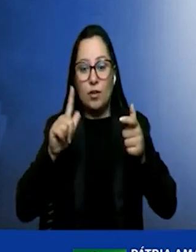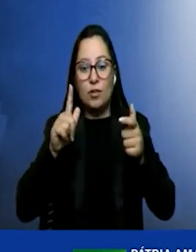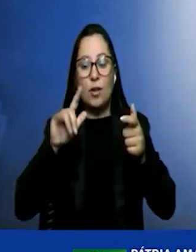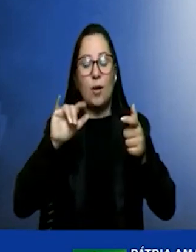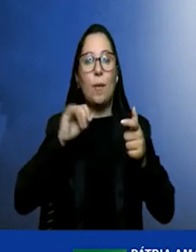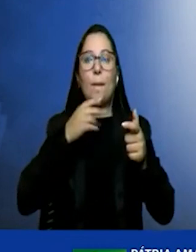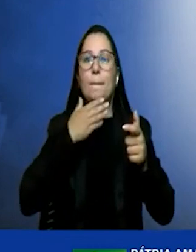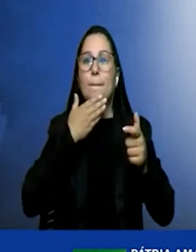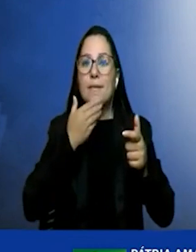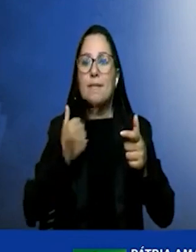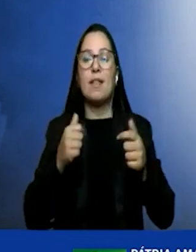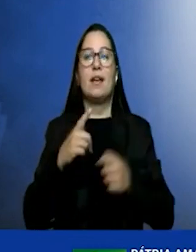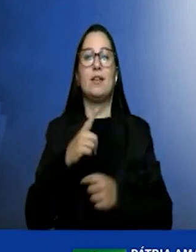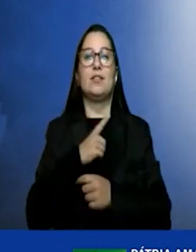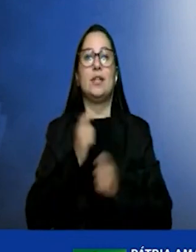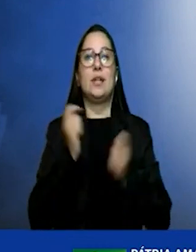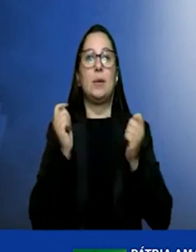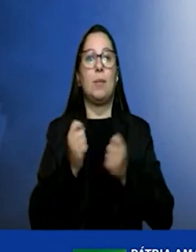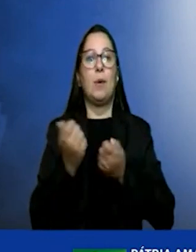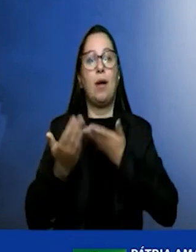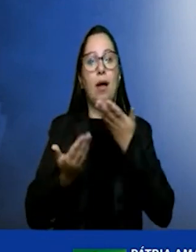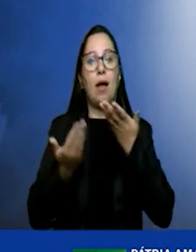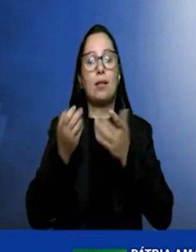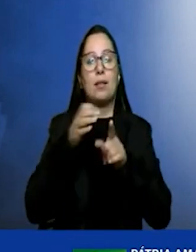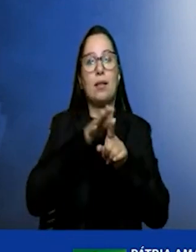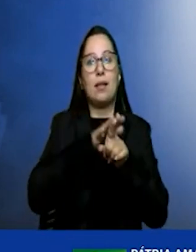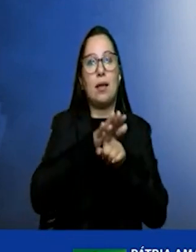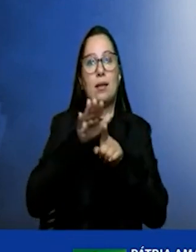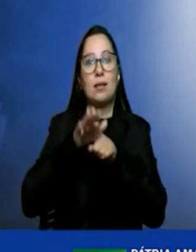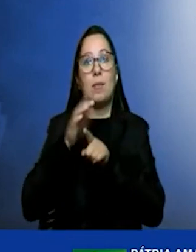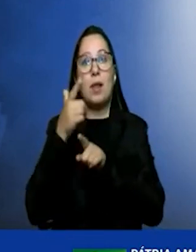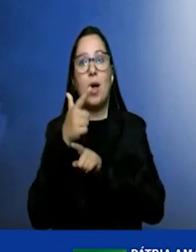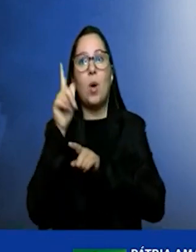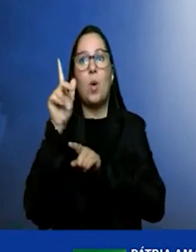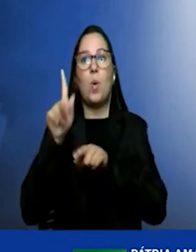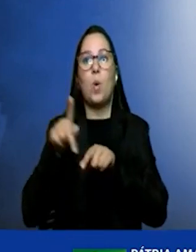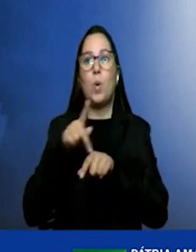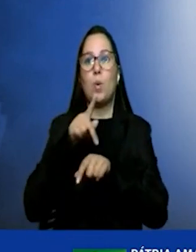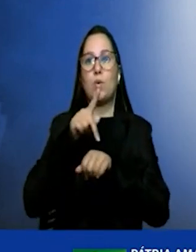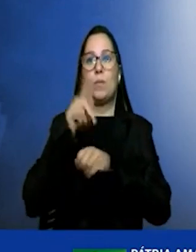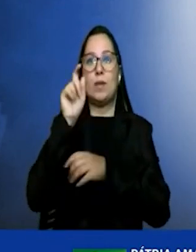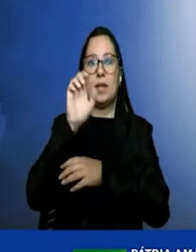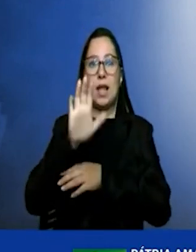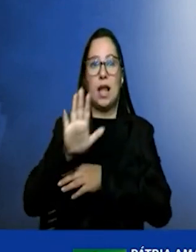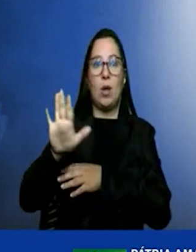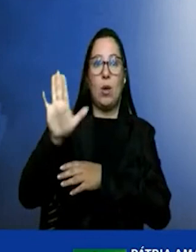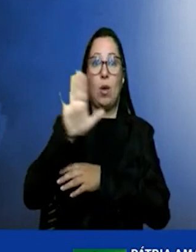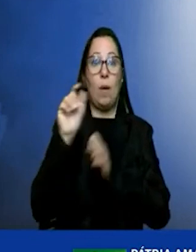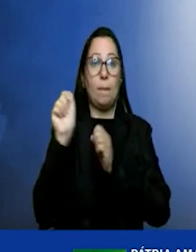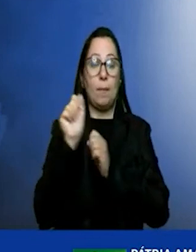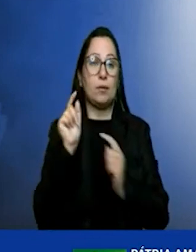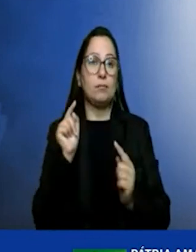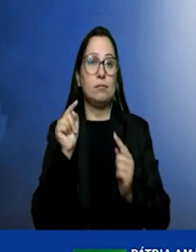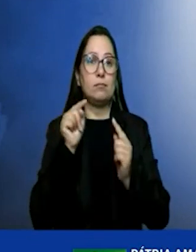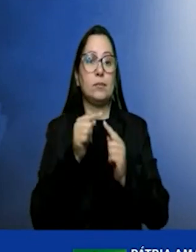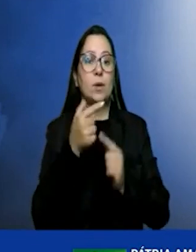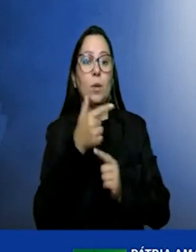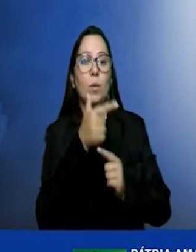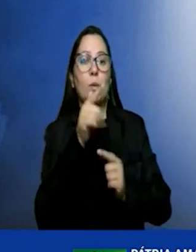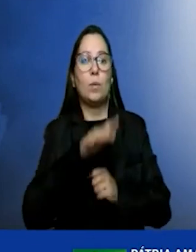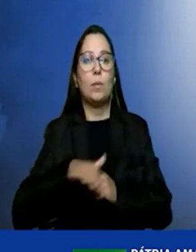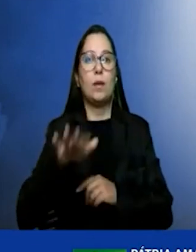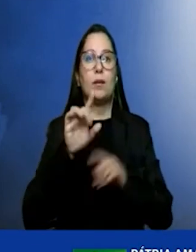poderá atender a demanda dos países da Europa e poderemos alcançar outros mercados também.